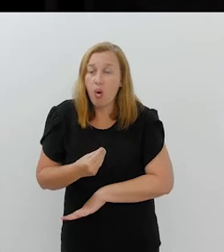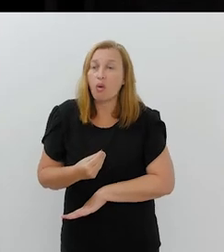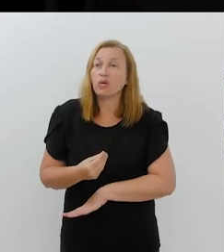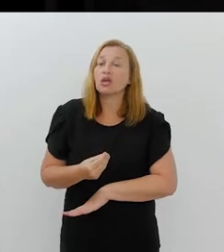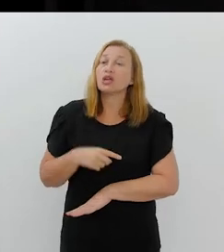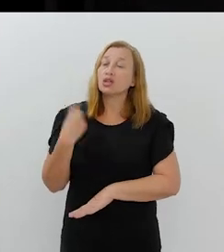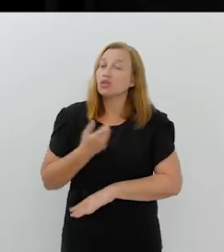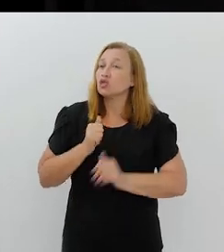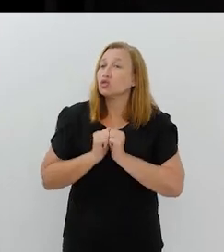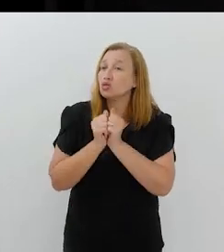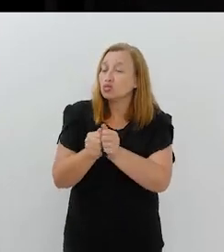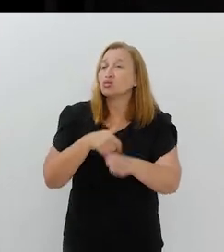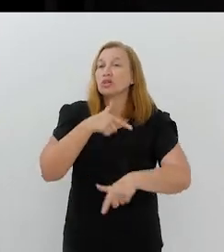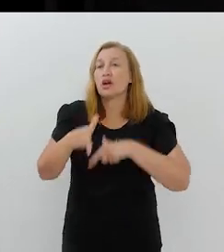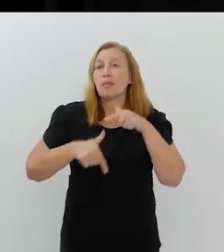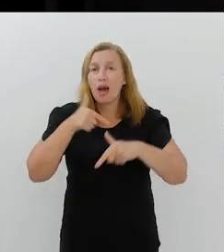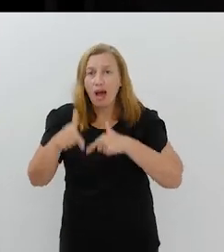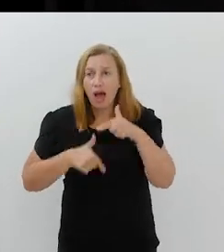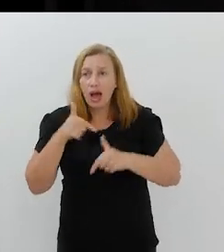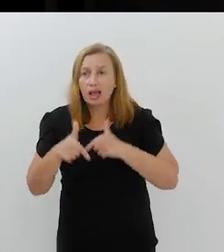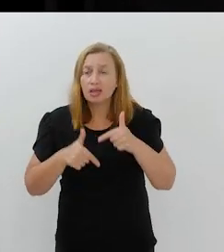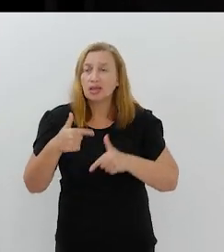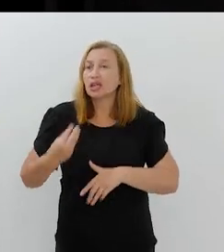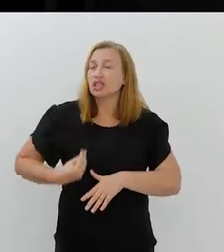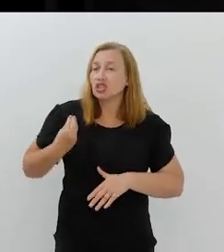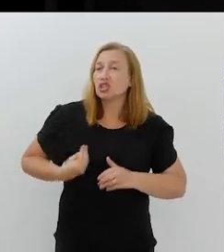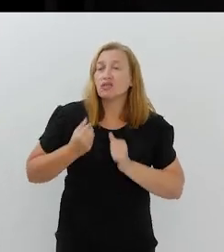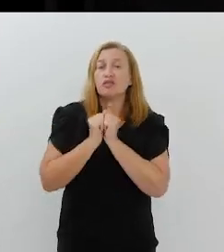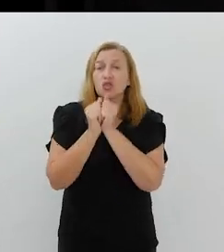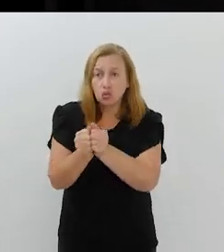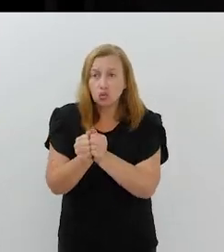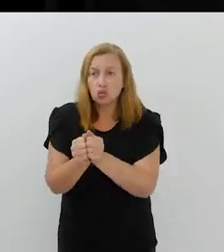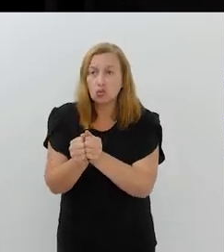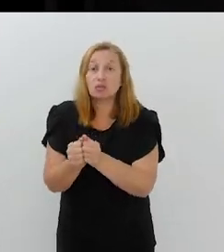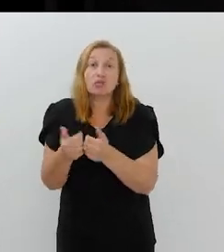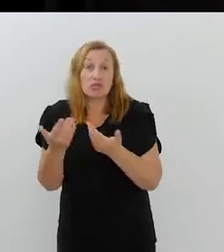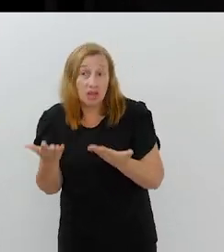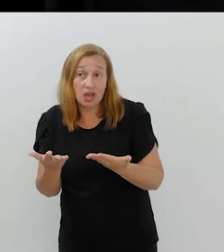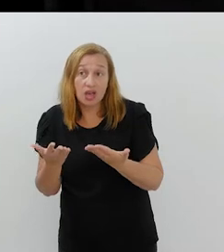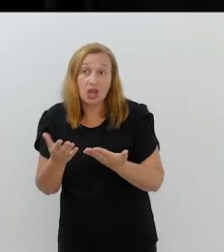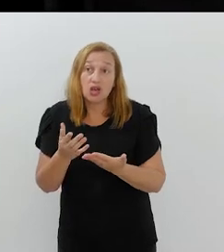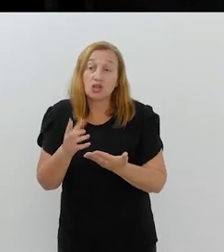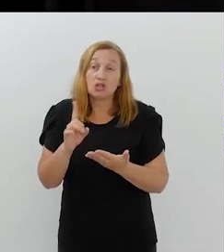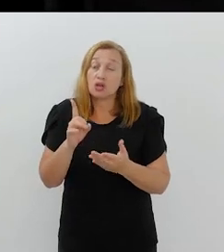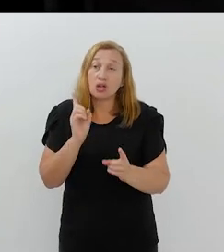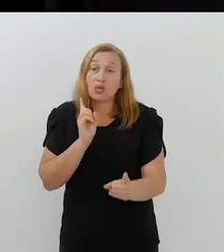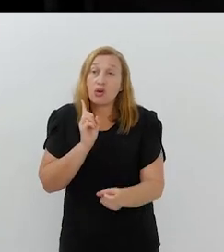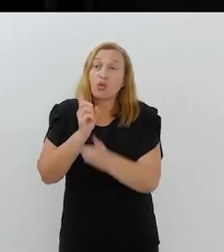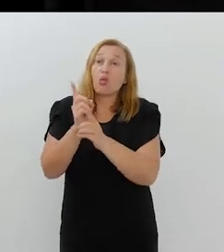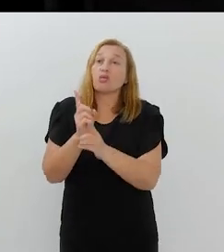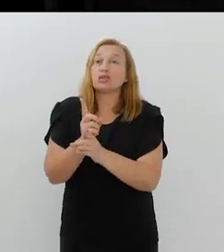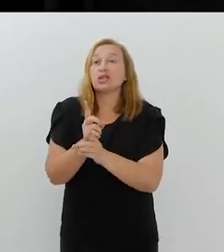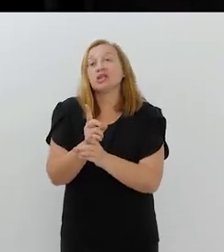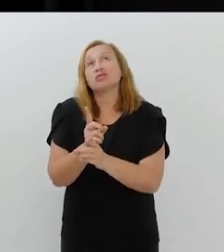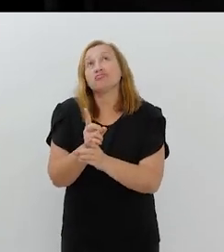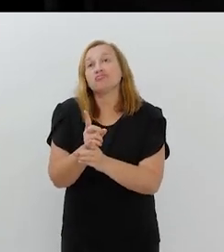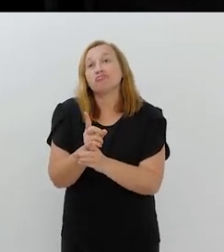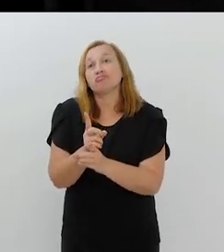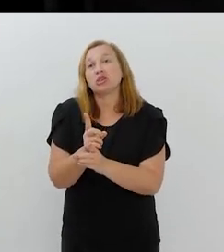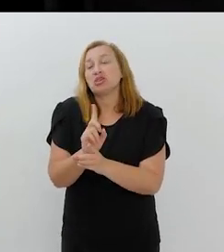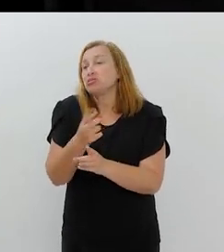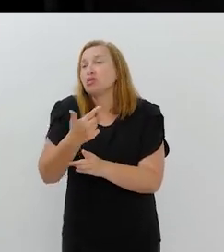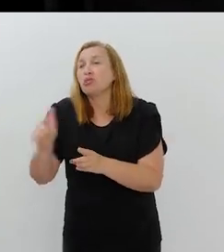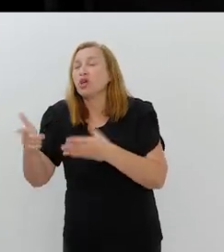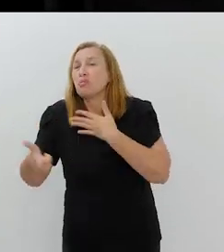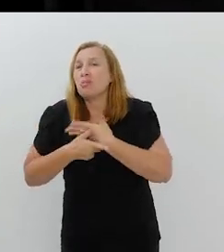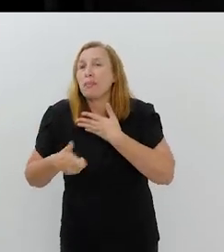esse homem e para essa mulher que está aí, que a gente trabalha junto, que a gente vive junto com eles. Porque a gente